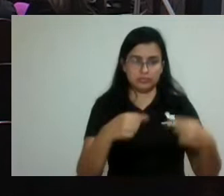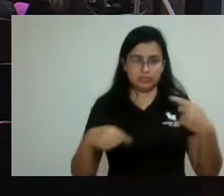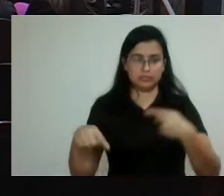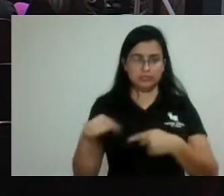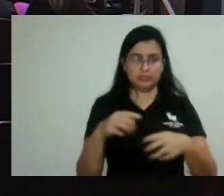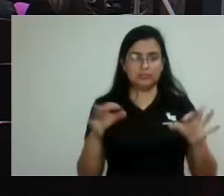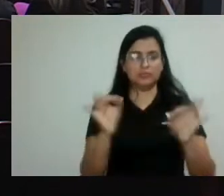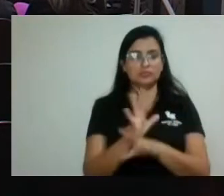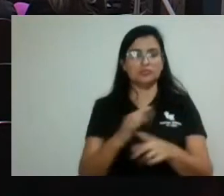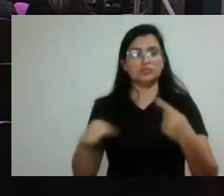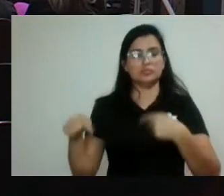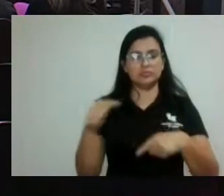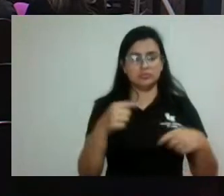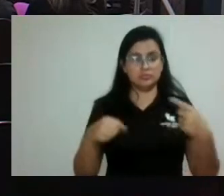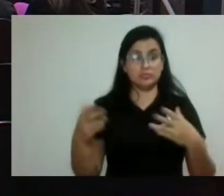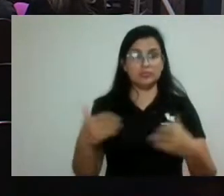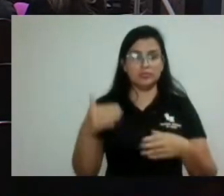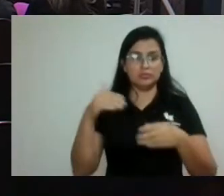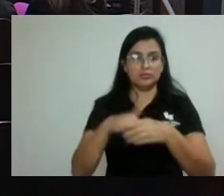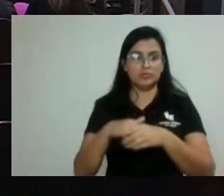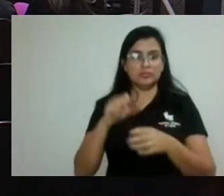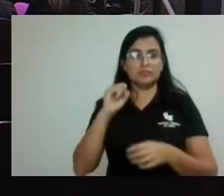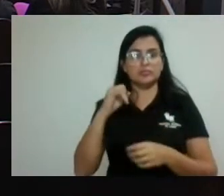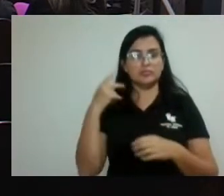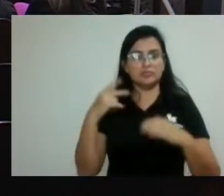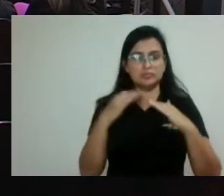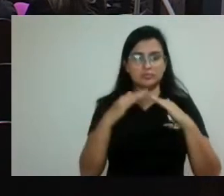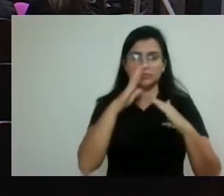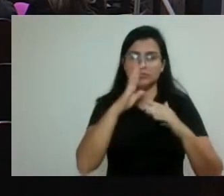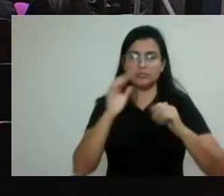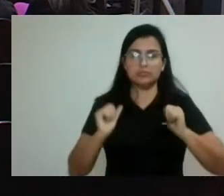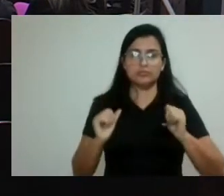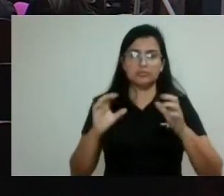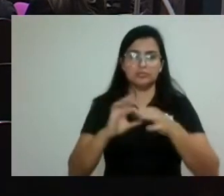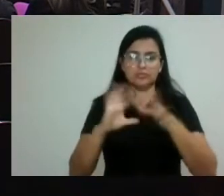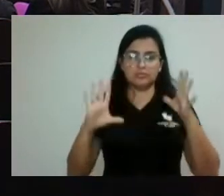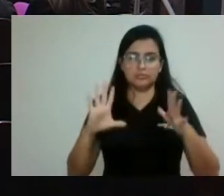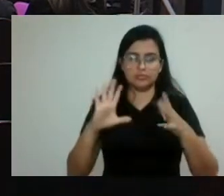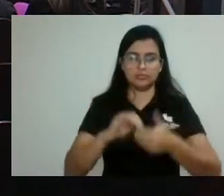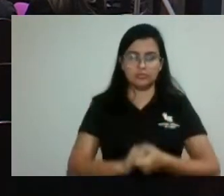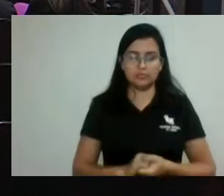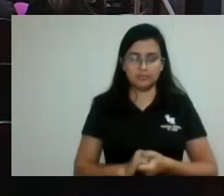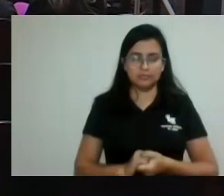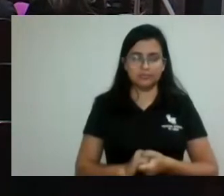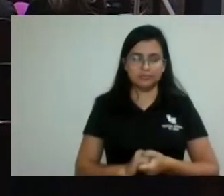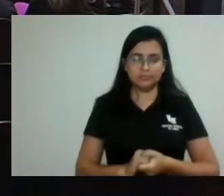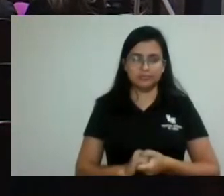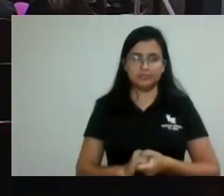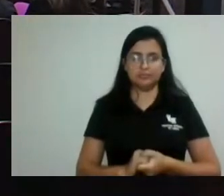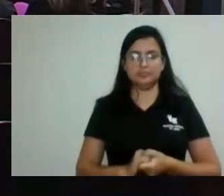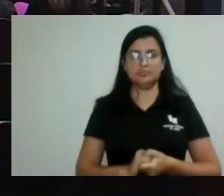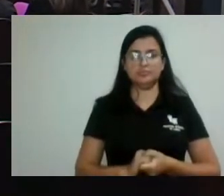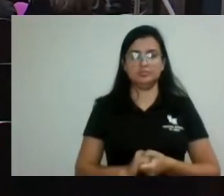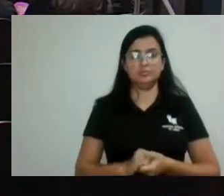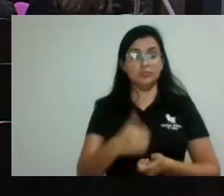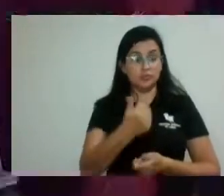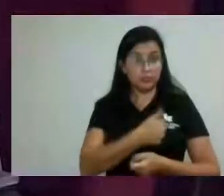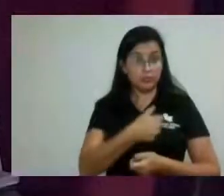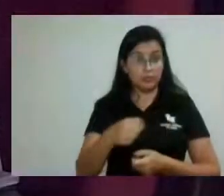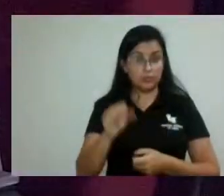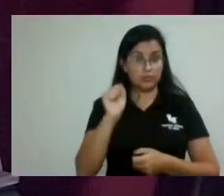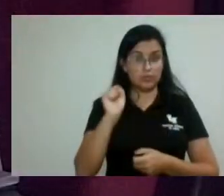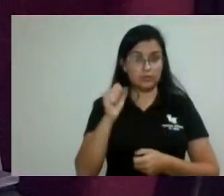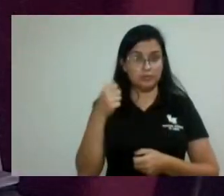votação. Os vereadores e vereadores concordam, permaneçam como estão. Aprovado. Número 8, primeira discussão,